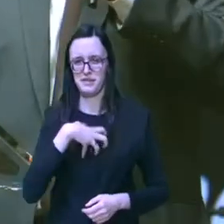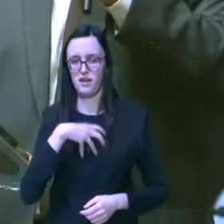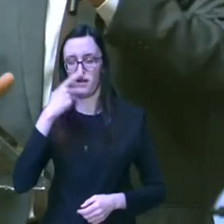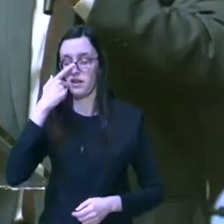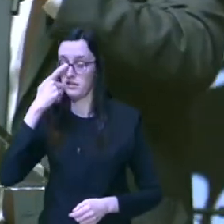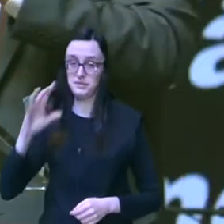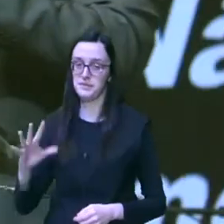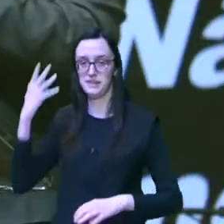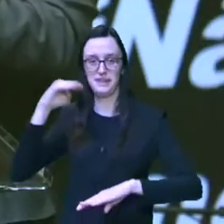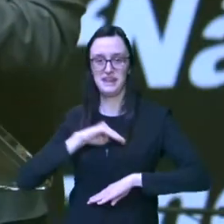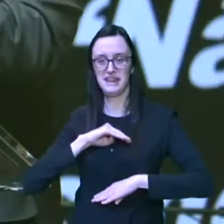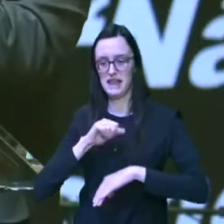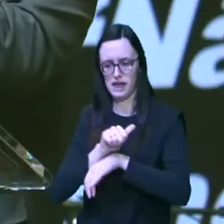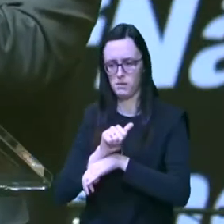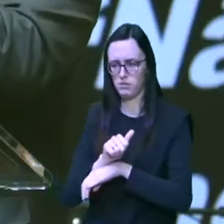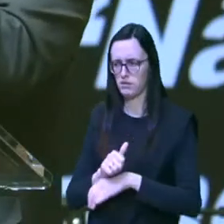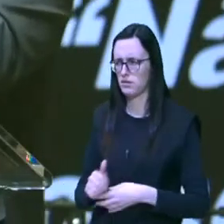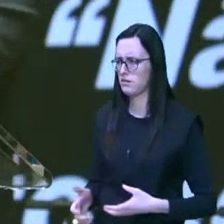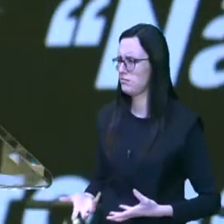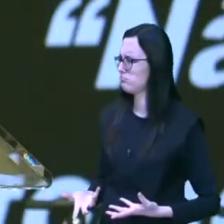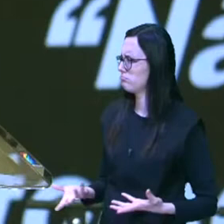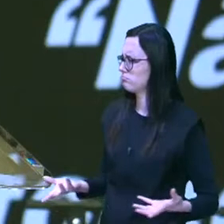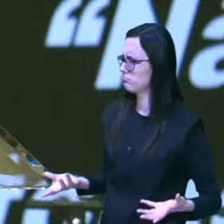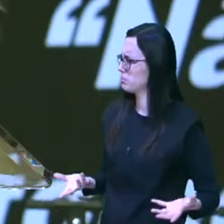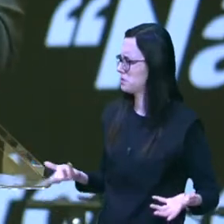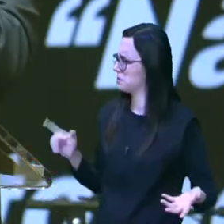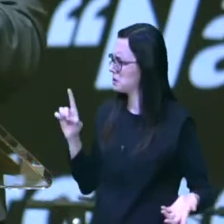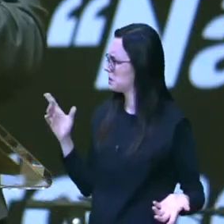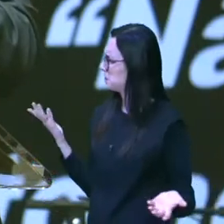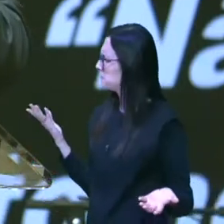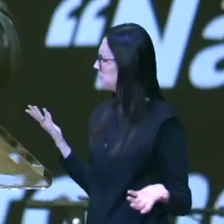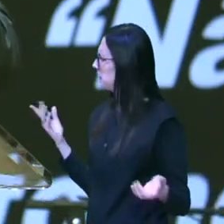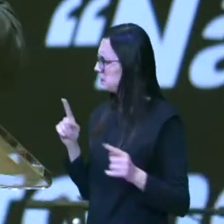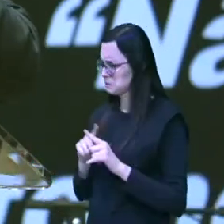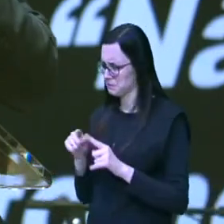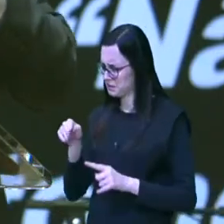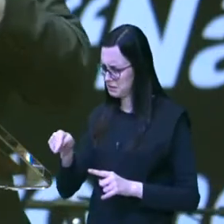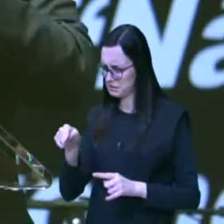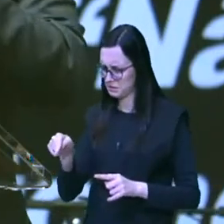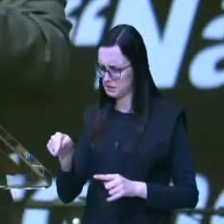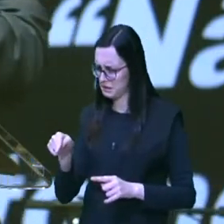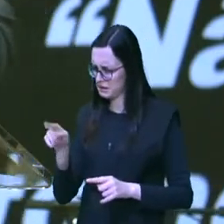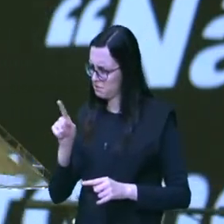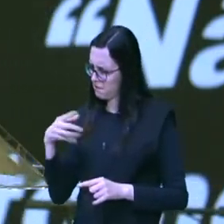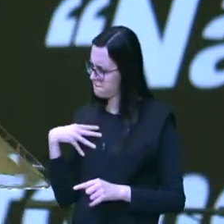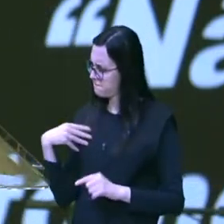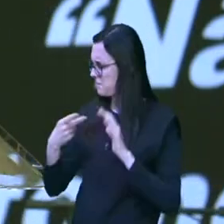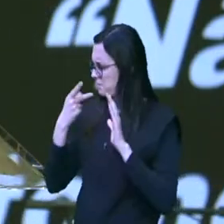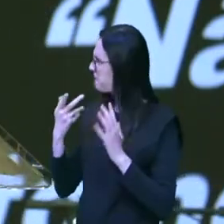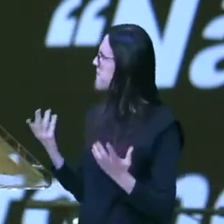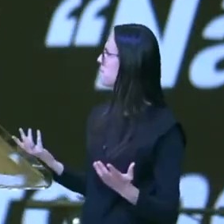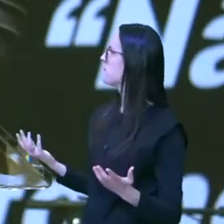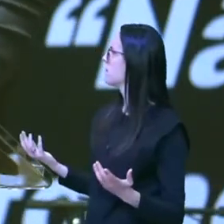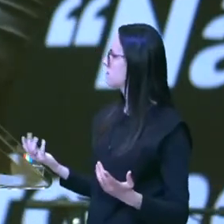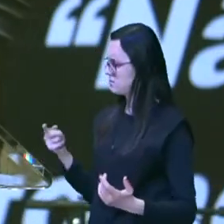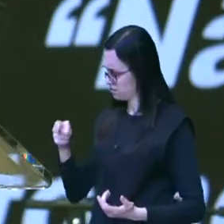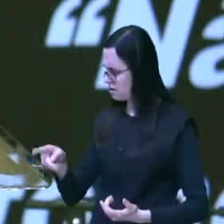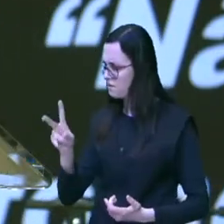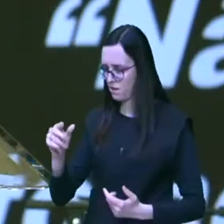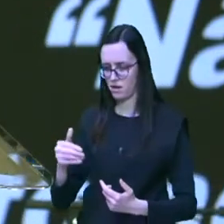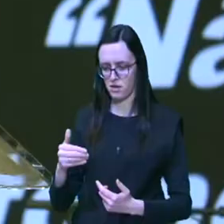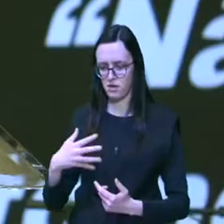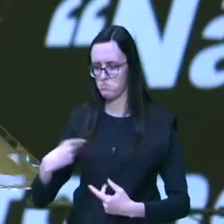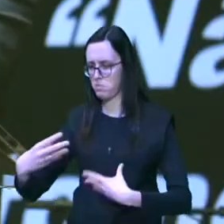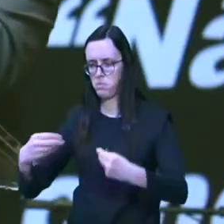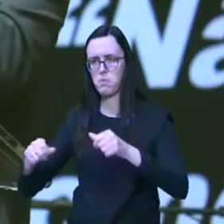situação de Abraão puxa Deus mas não é esse o filho da promessa não é esse aquele que vai perpetuar vai trazer